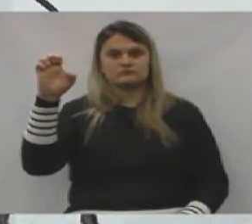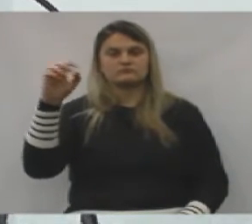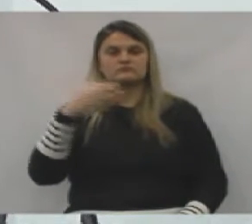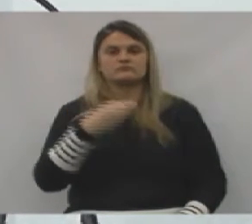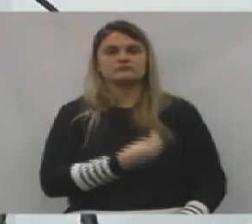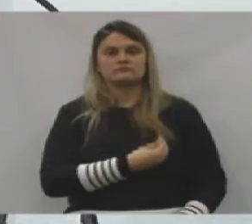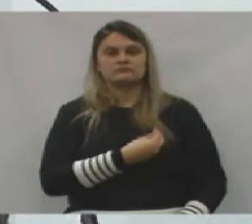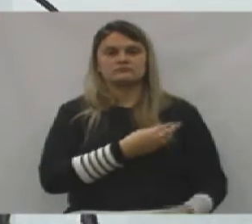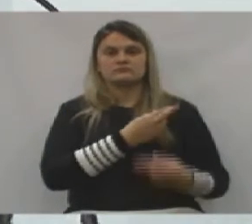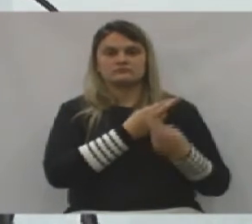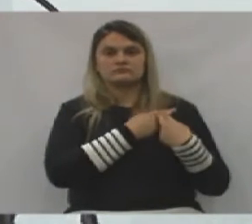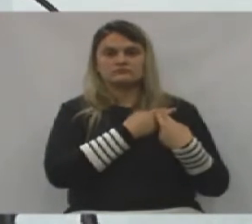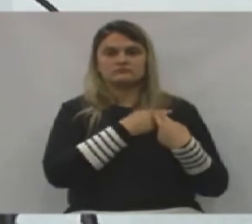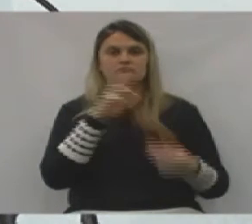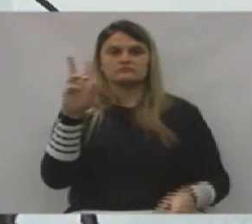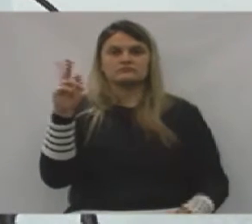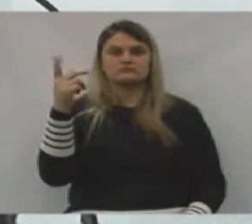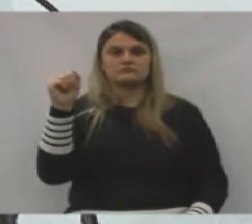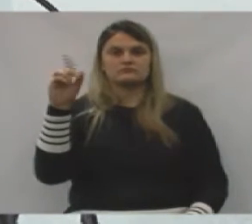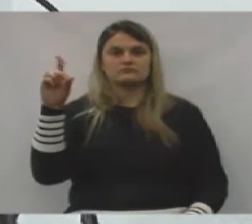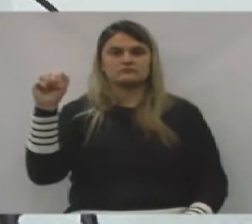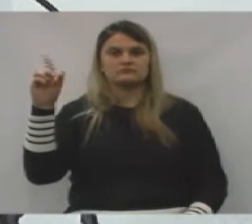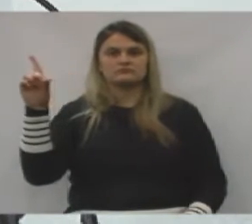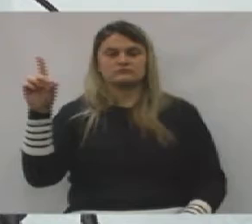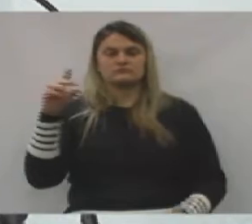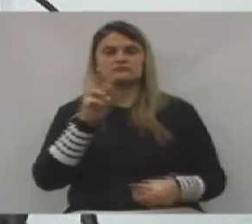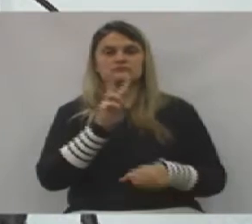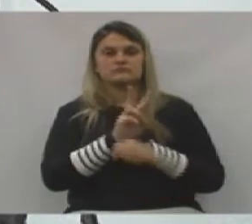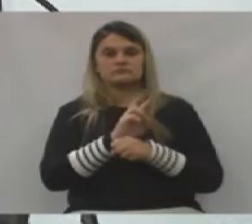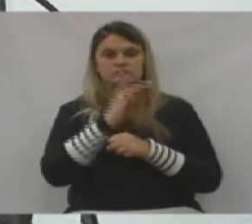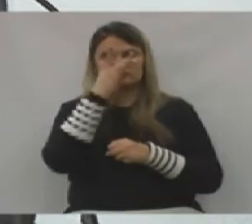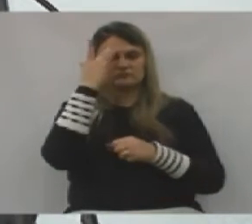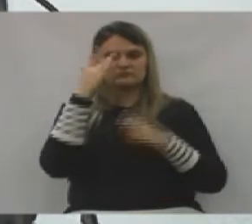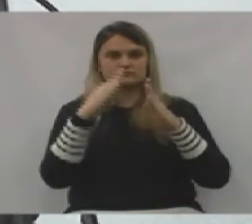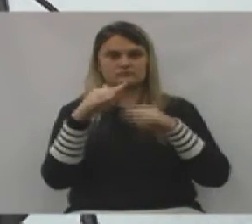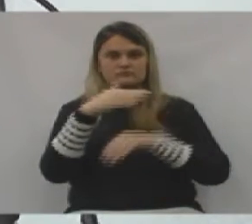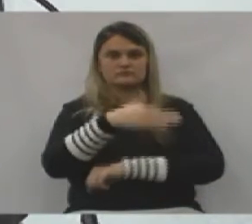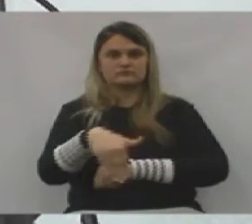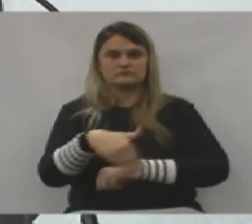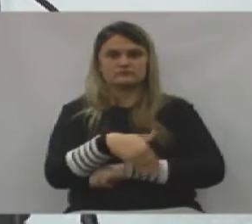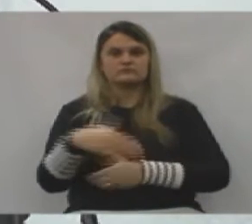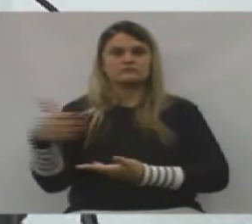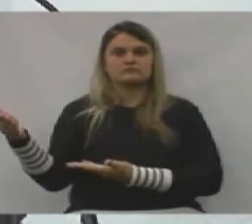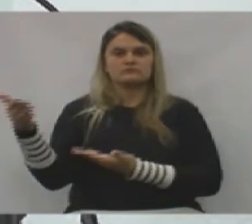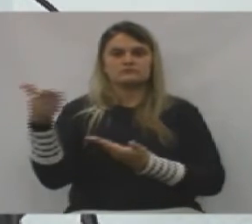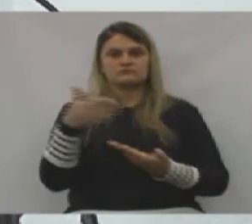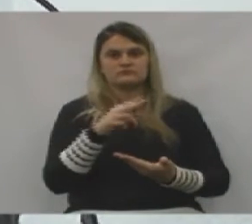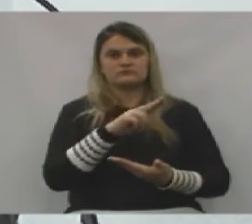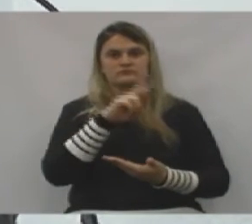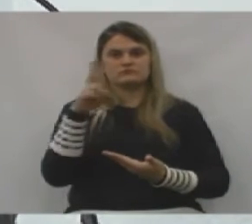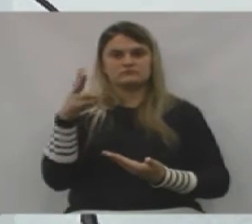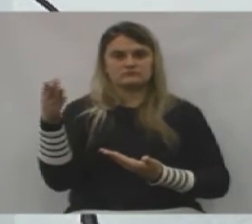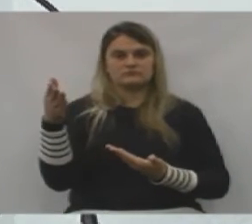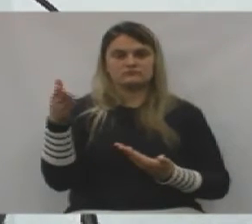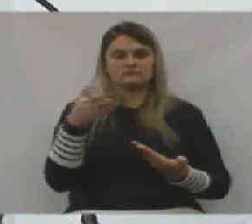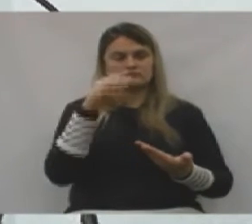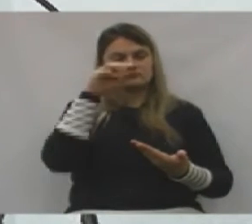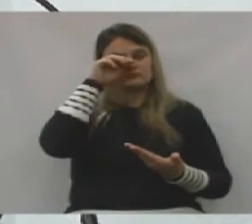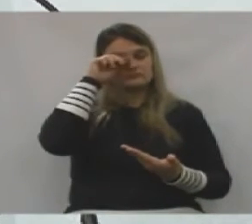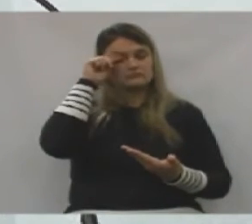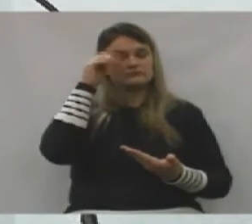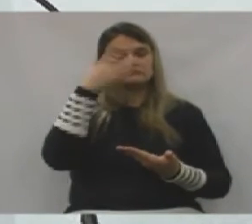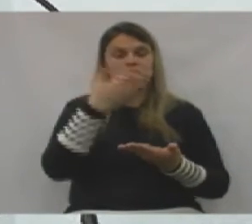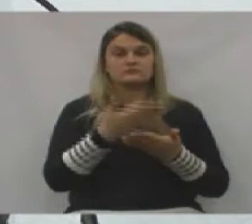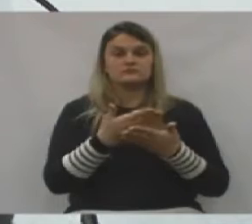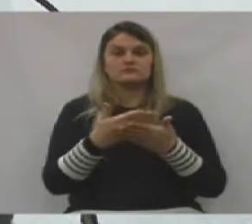também cuida muito dessas pessoas, União da Vitória, que recebeu há pouco tempo uma equipe aqui que está observando,